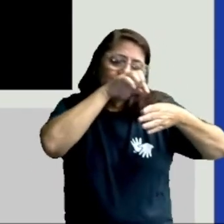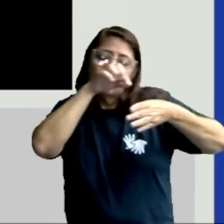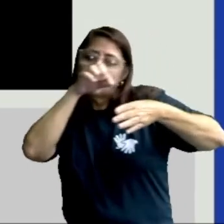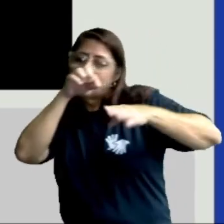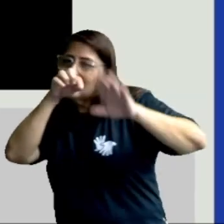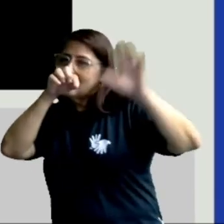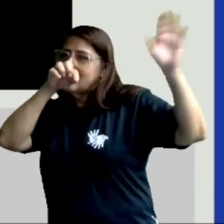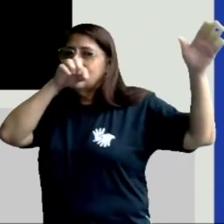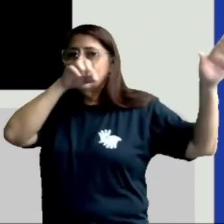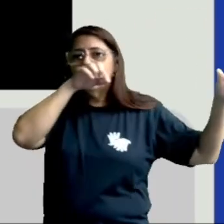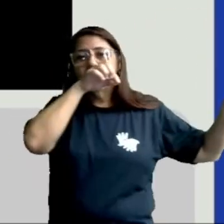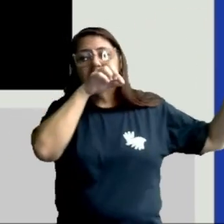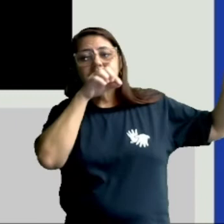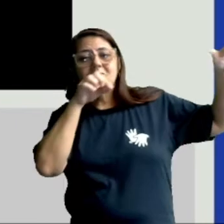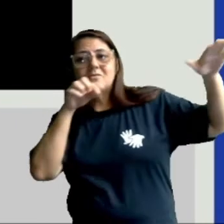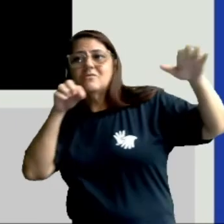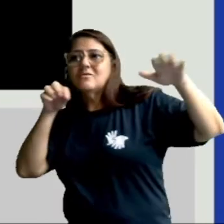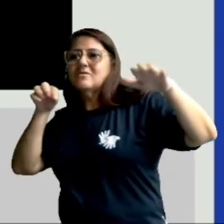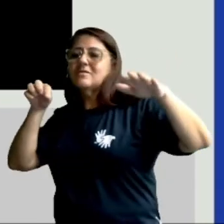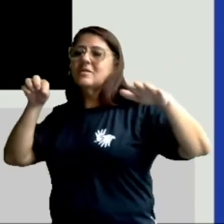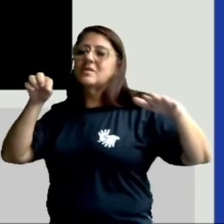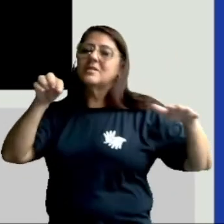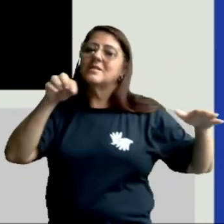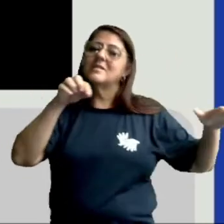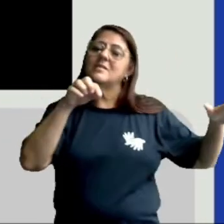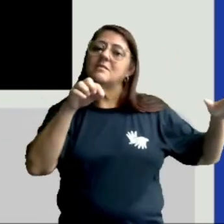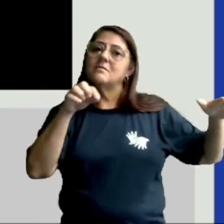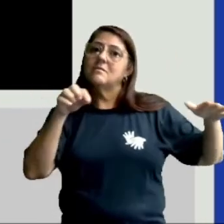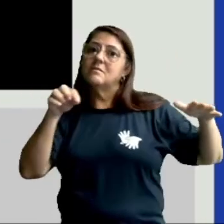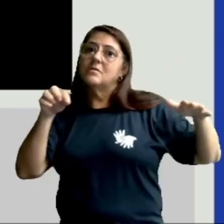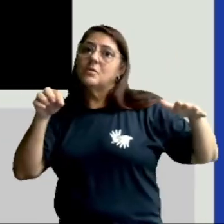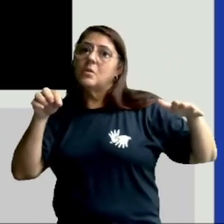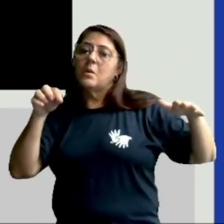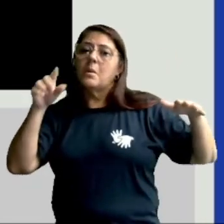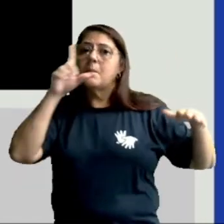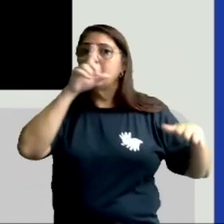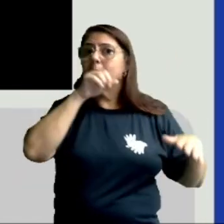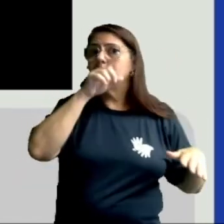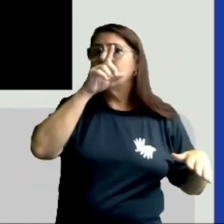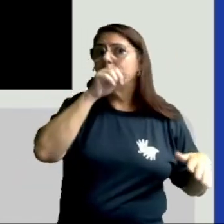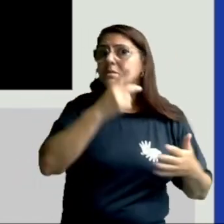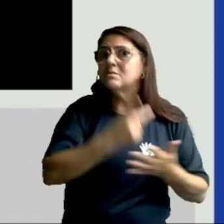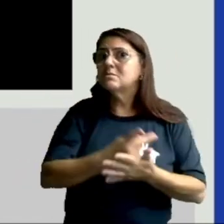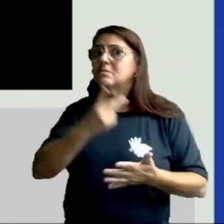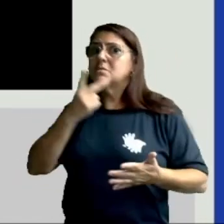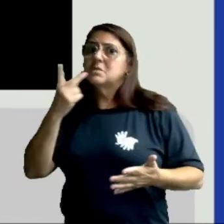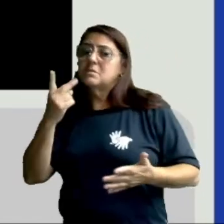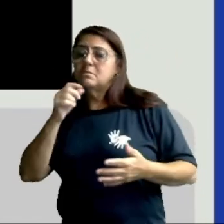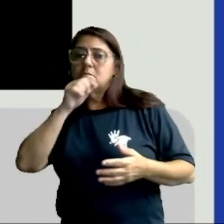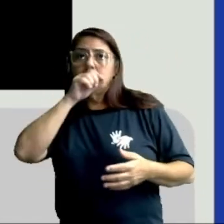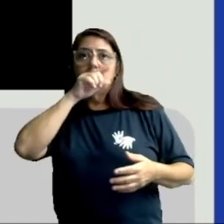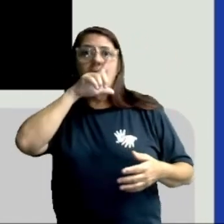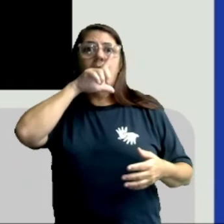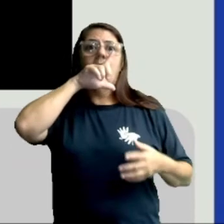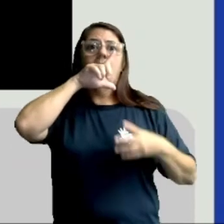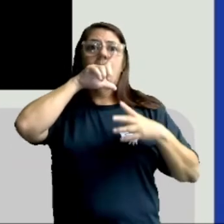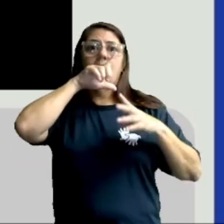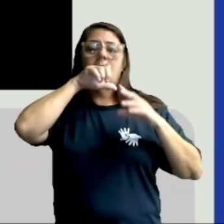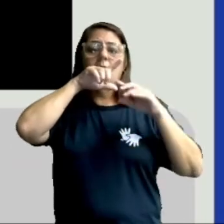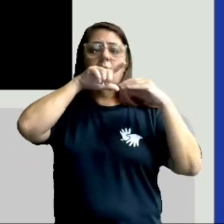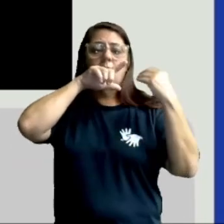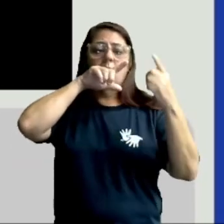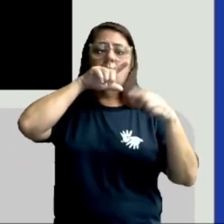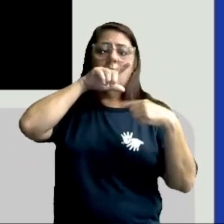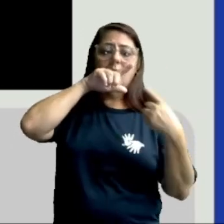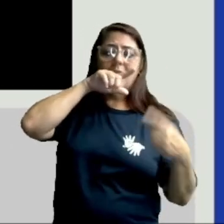voando para bem longe dali. De repente, o passarinho sem querer abriu o bico. E a